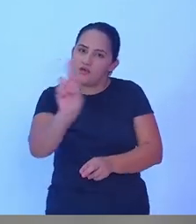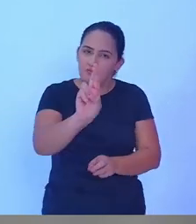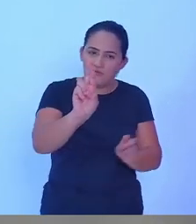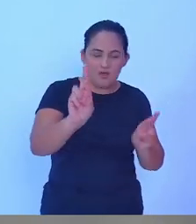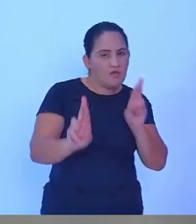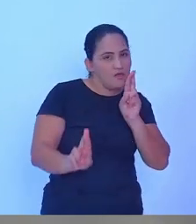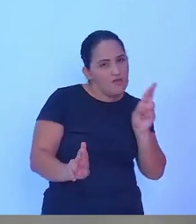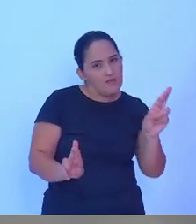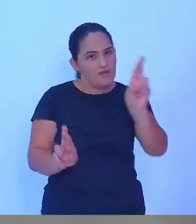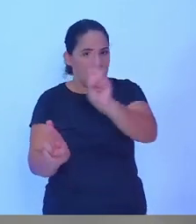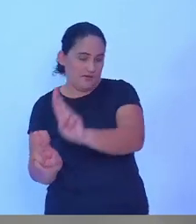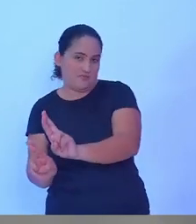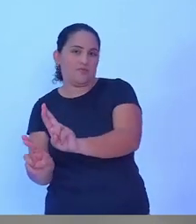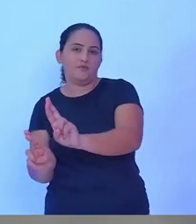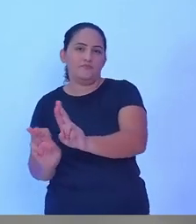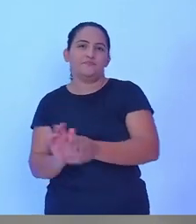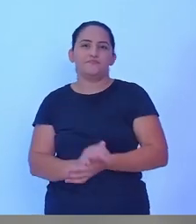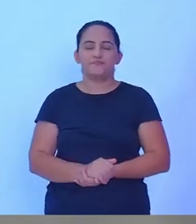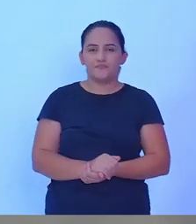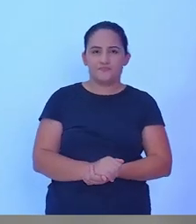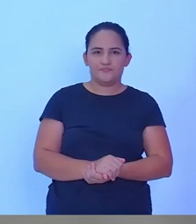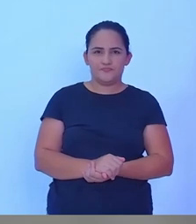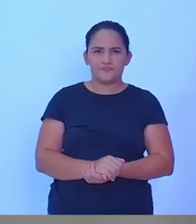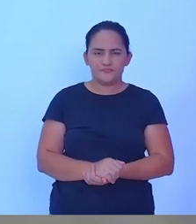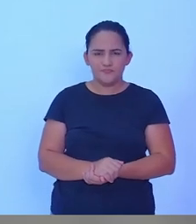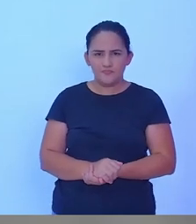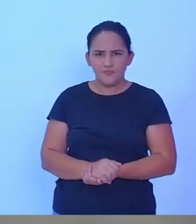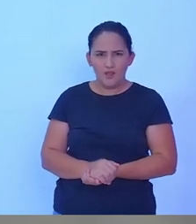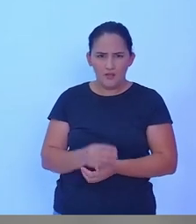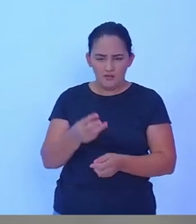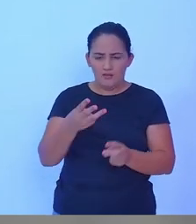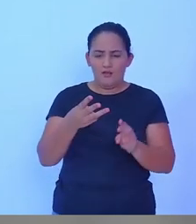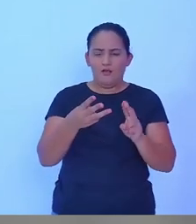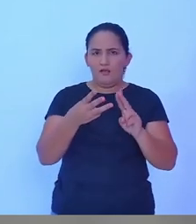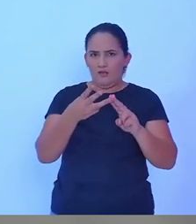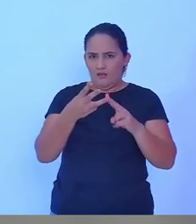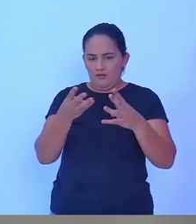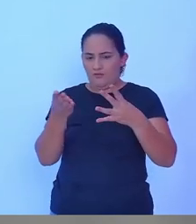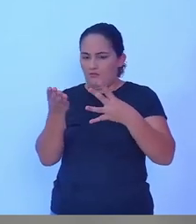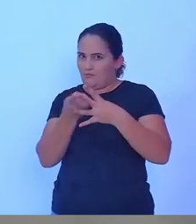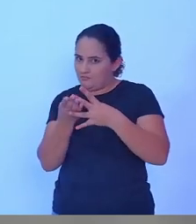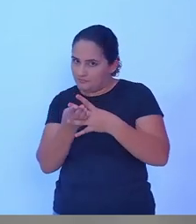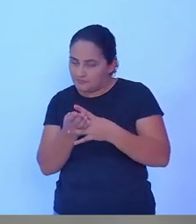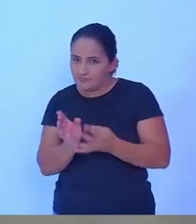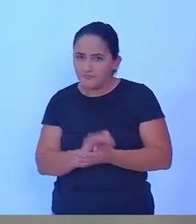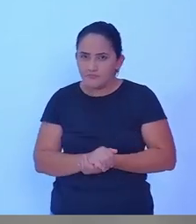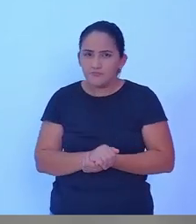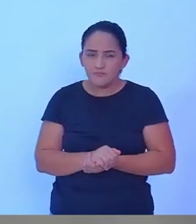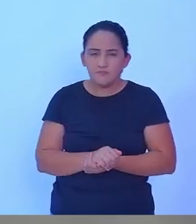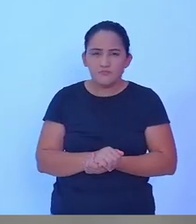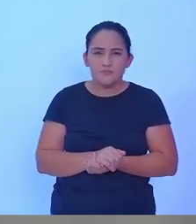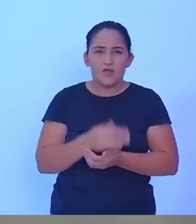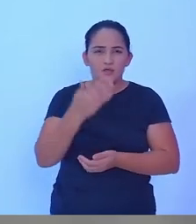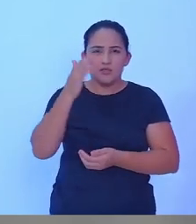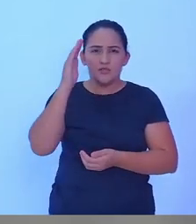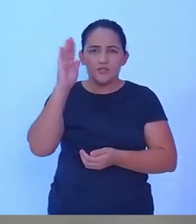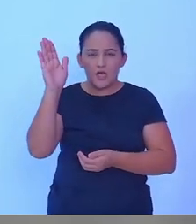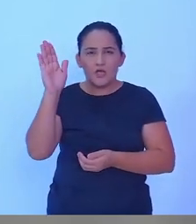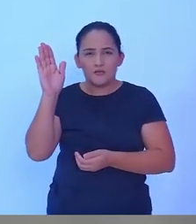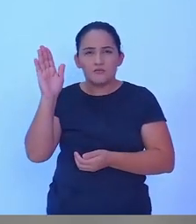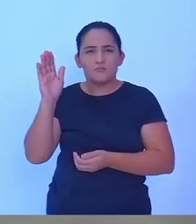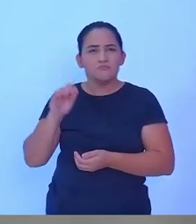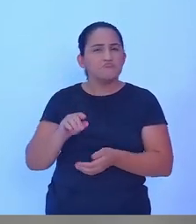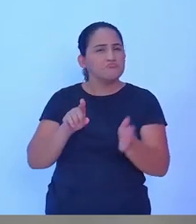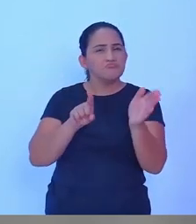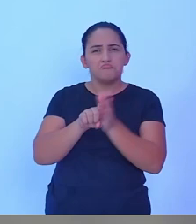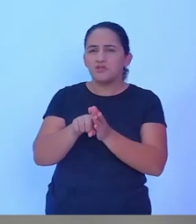desta pergunta. No terceiro bloco, o candidato pede, pergunta para o candidato. Faz